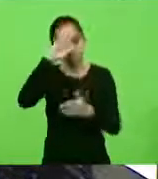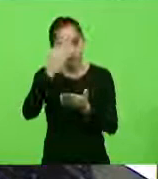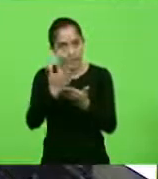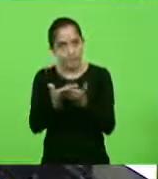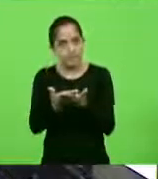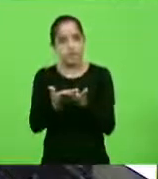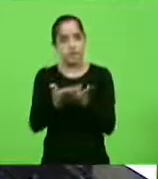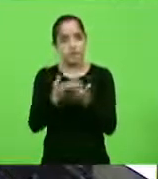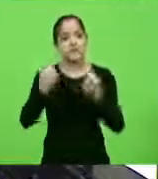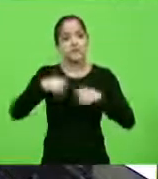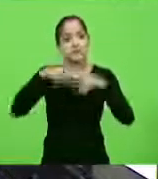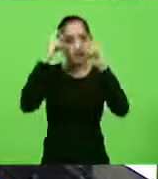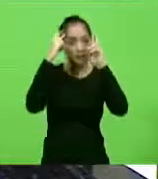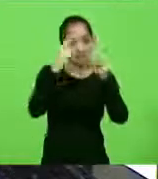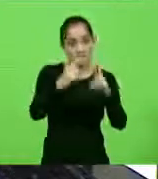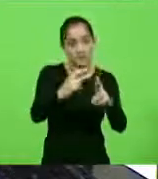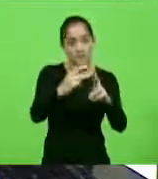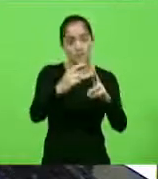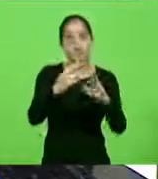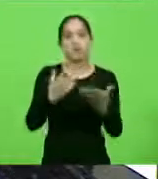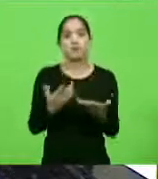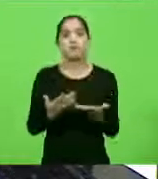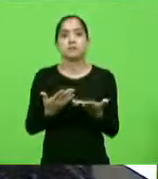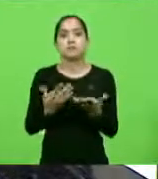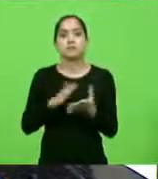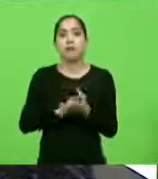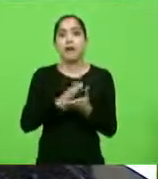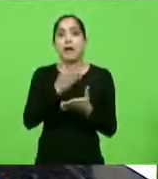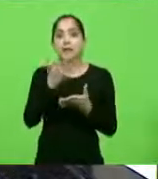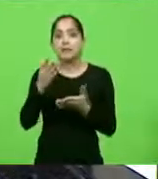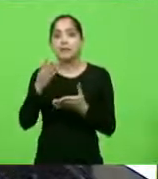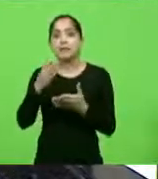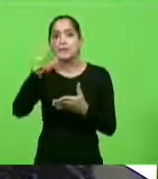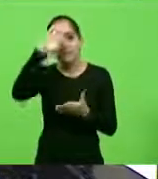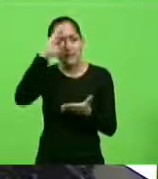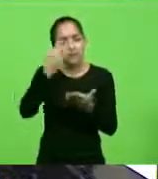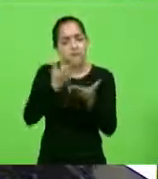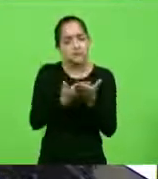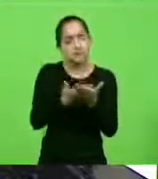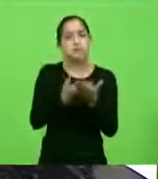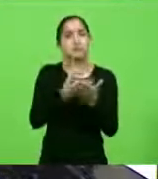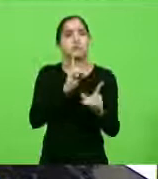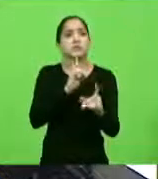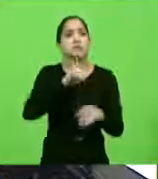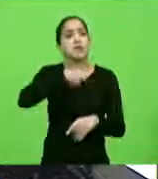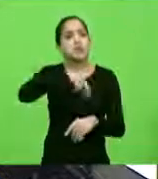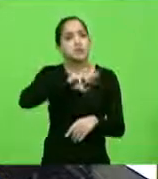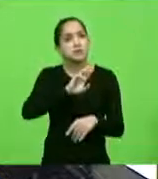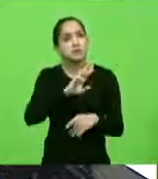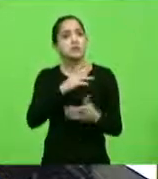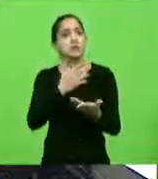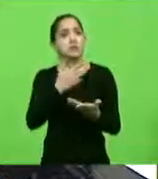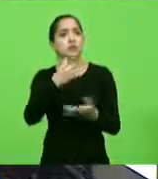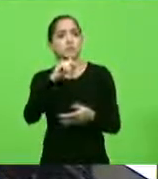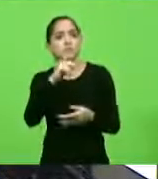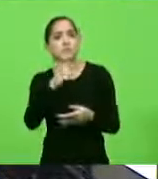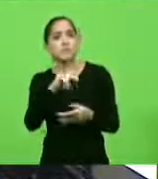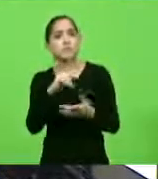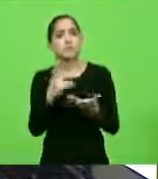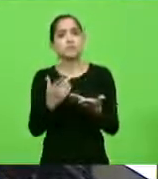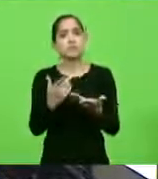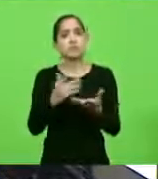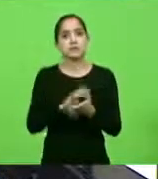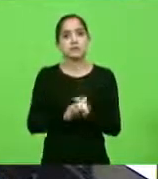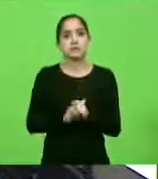creem, devem ser respeitados na sua fé, aqueles que creem, encontram na sua religião, o seu alimento, não